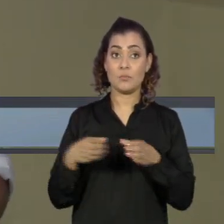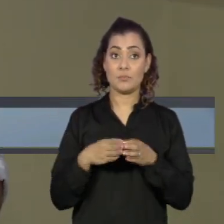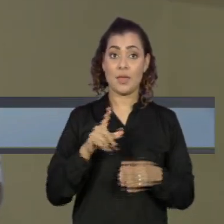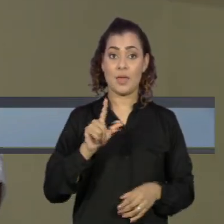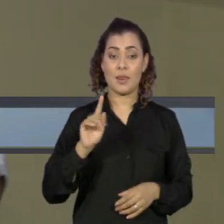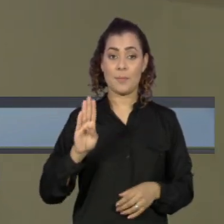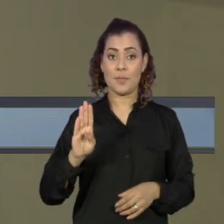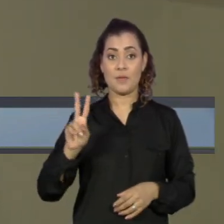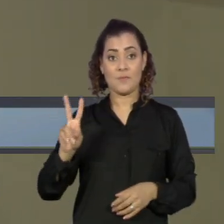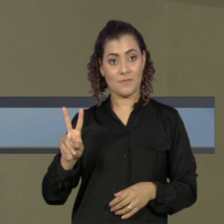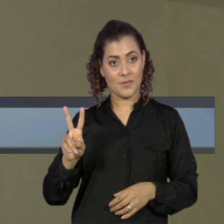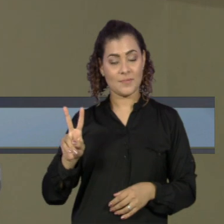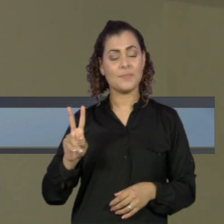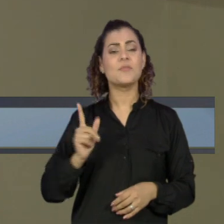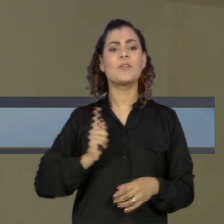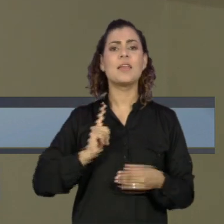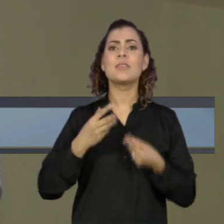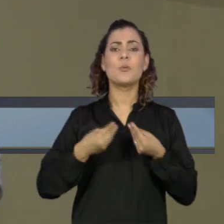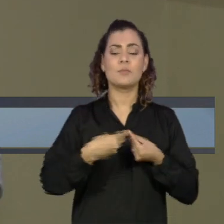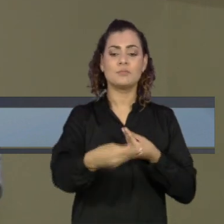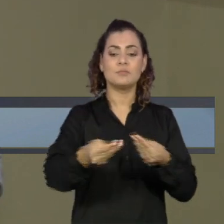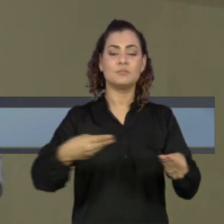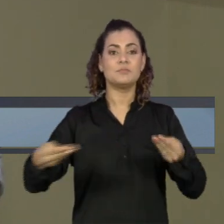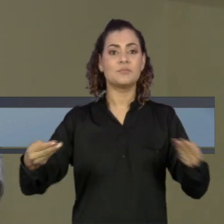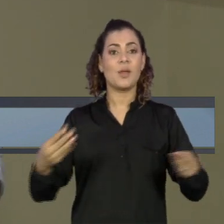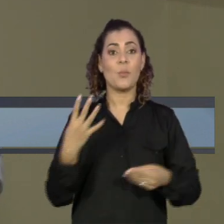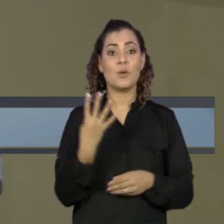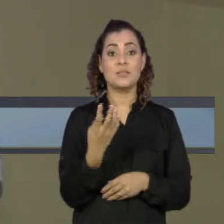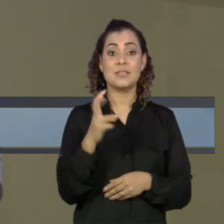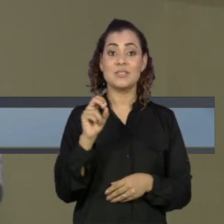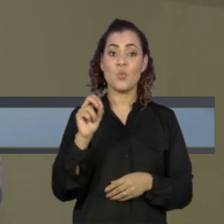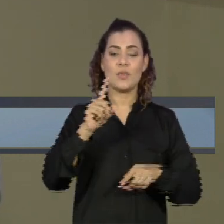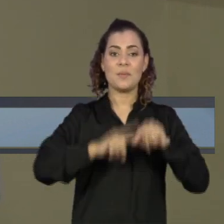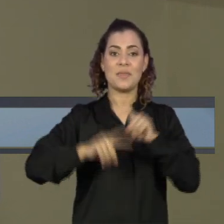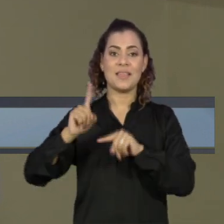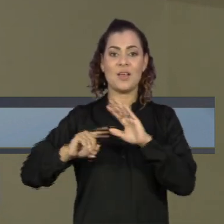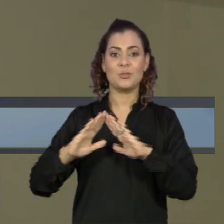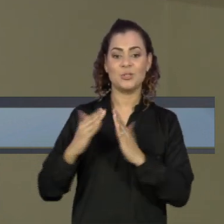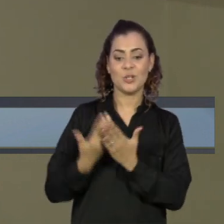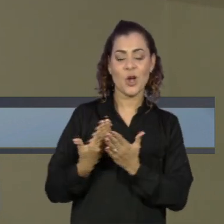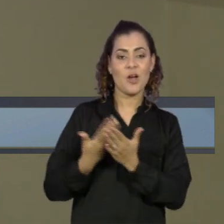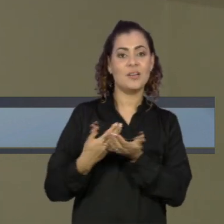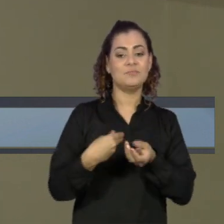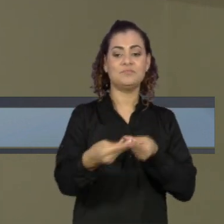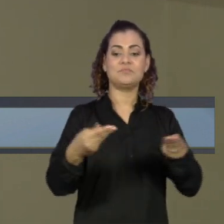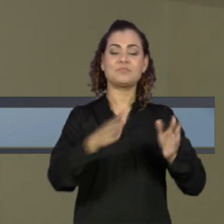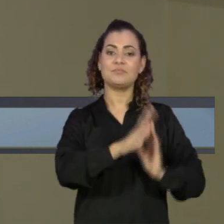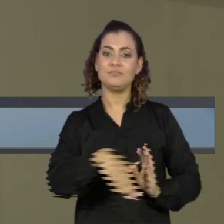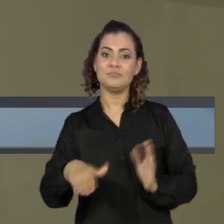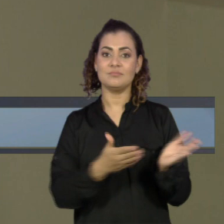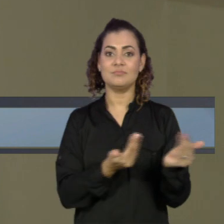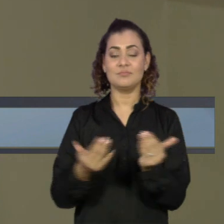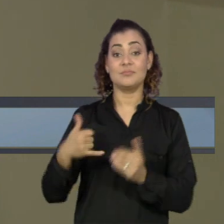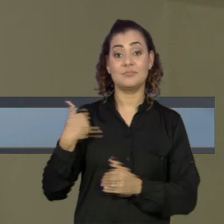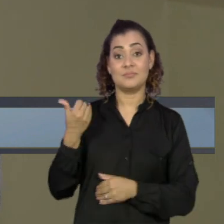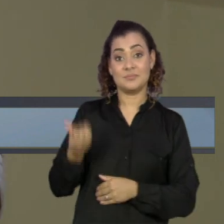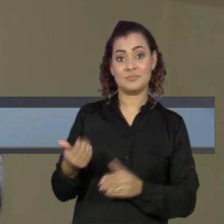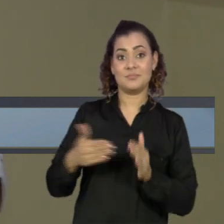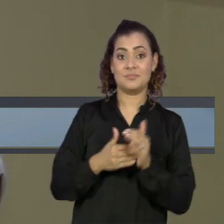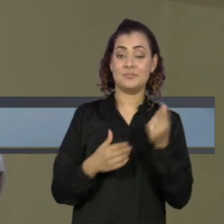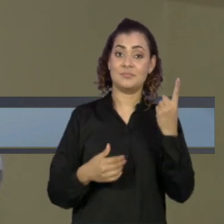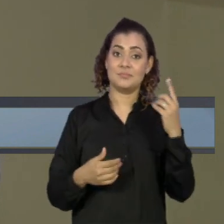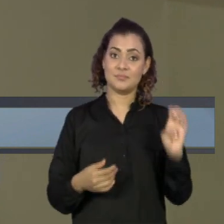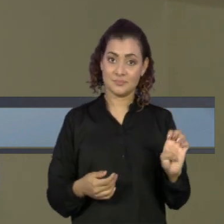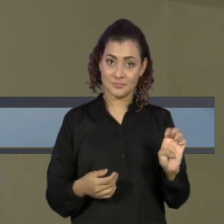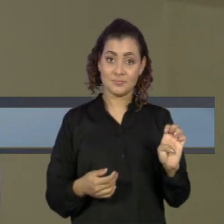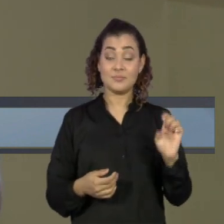Vontade, a LBV, vai distribuir 450 kits de material escolar para crianças e jovens de 6 a 15 anos, de